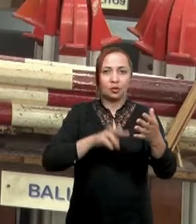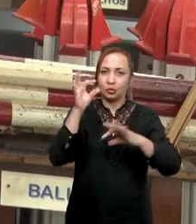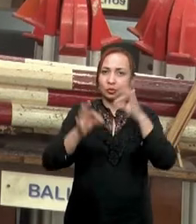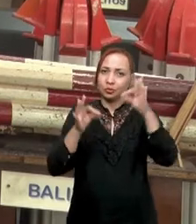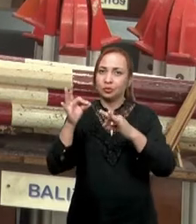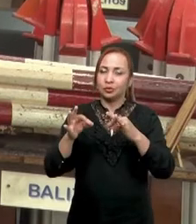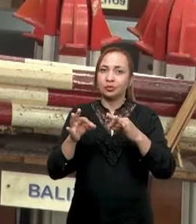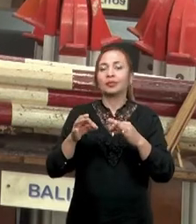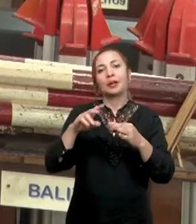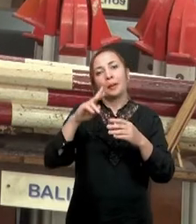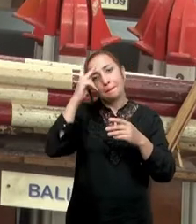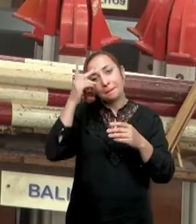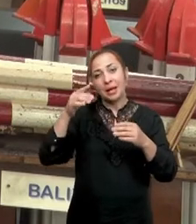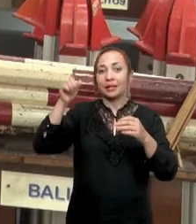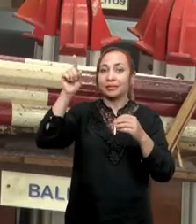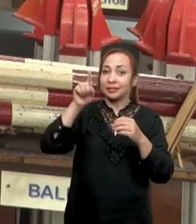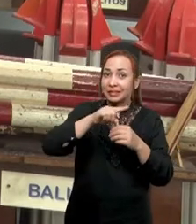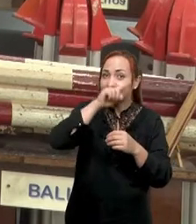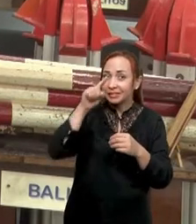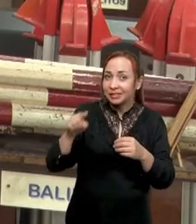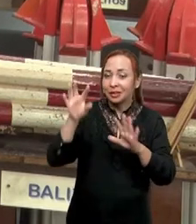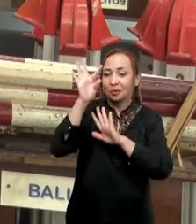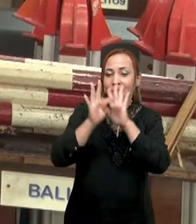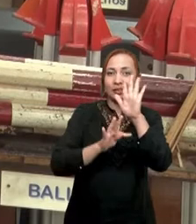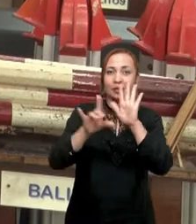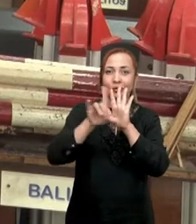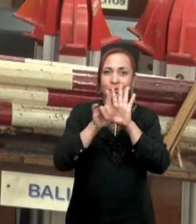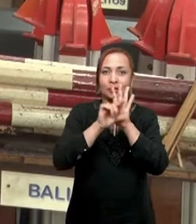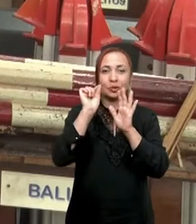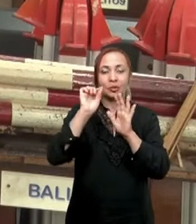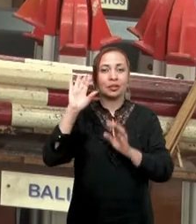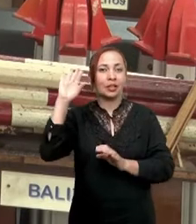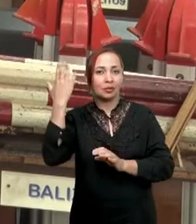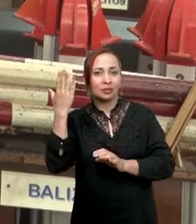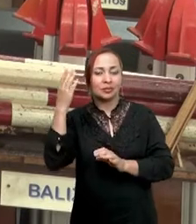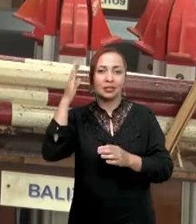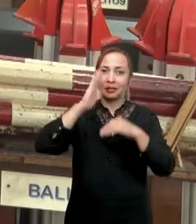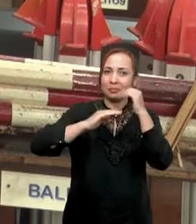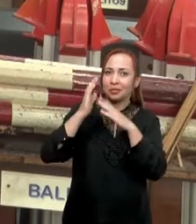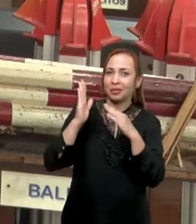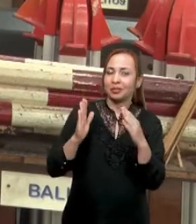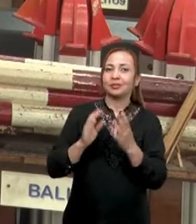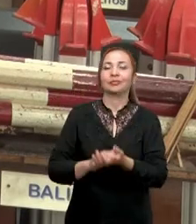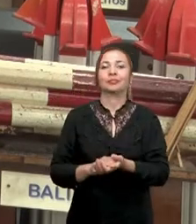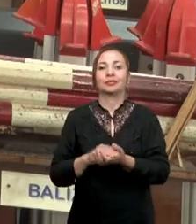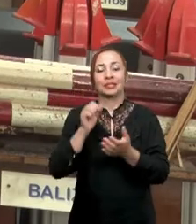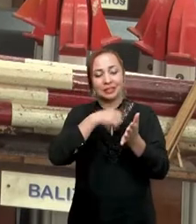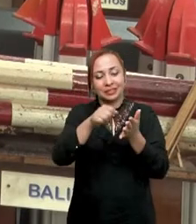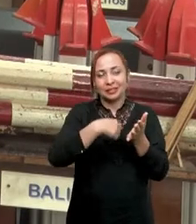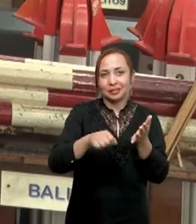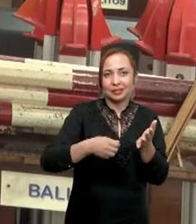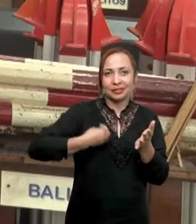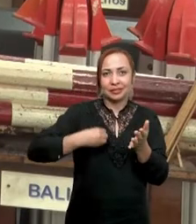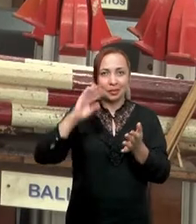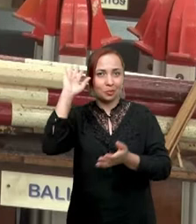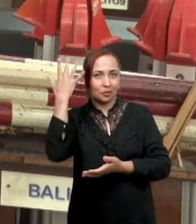-cartográfica, que é quando a gente vai traçar o texto de lei com o que realmente está acontecendo na prática. Vai ver se o que está escrito